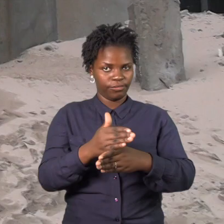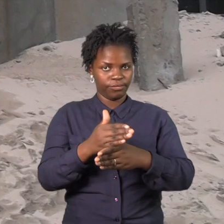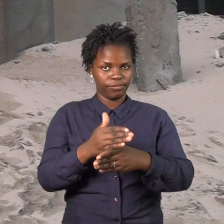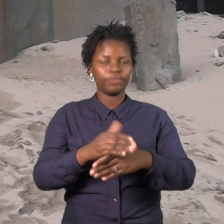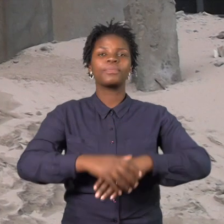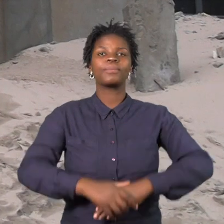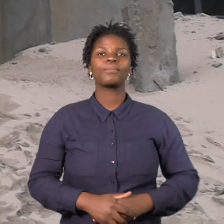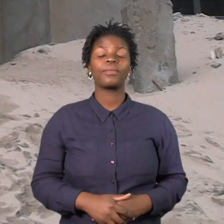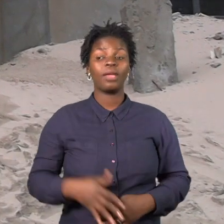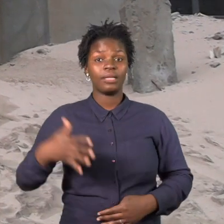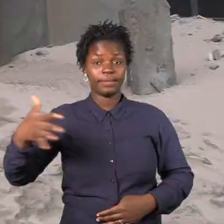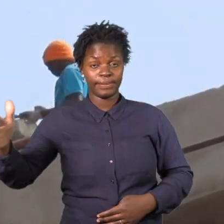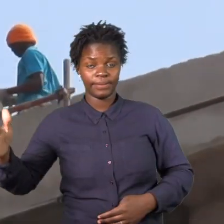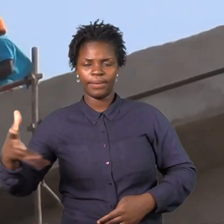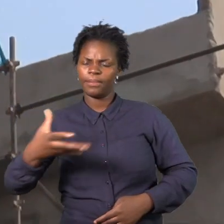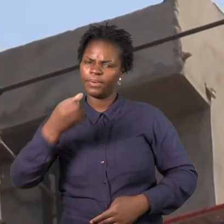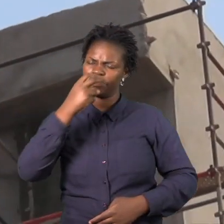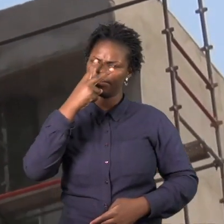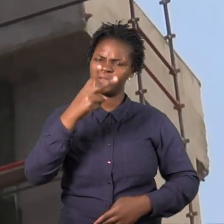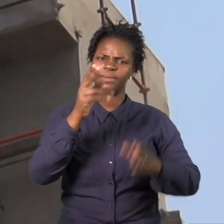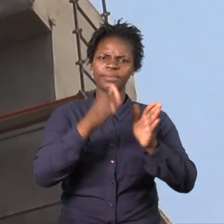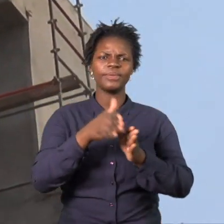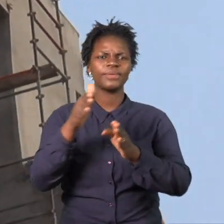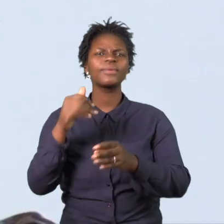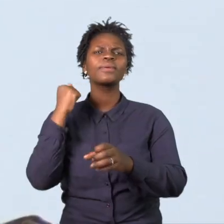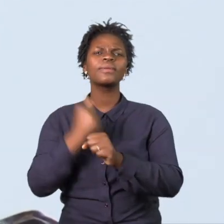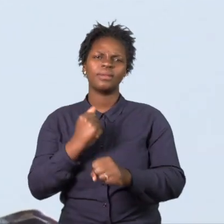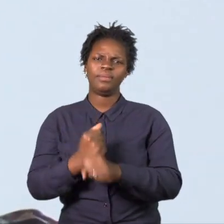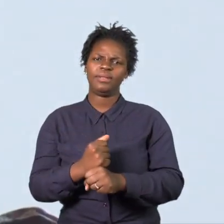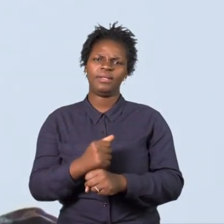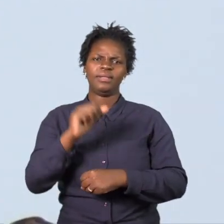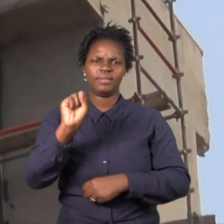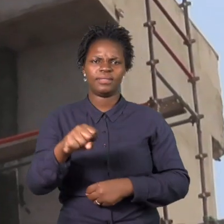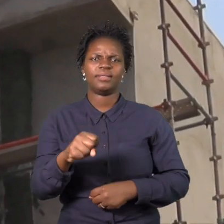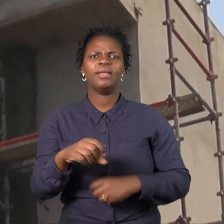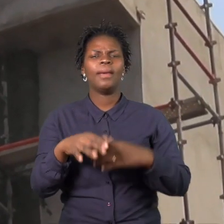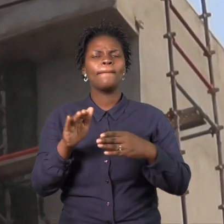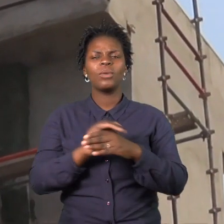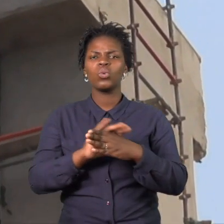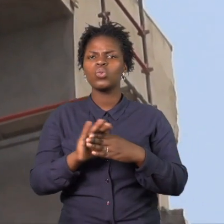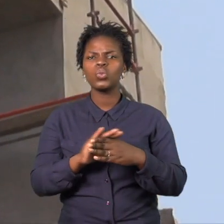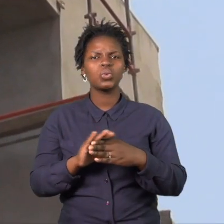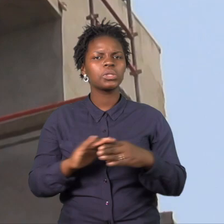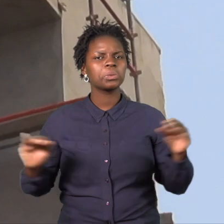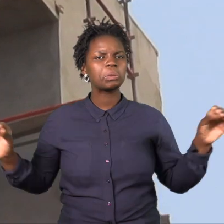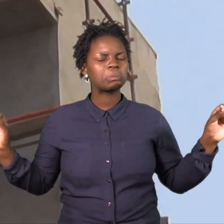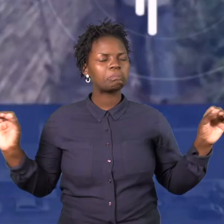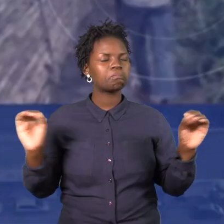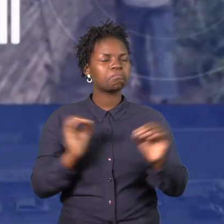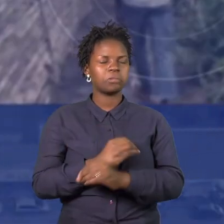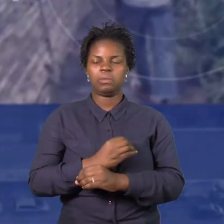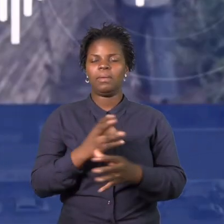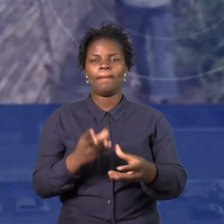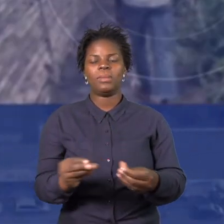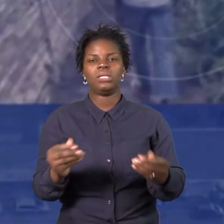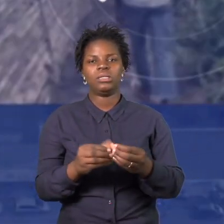E procuramos saber sobre os responsáveis da E-Silva Construções. E responderam-nos nos seguintes moldes. Muito